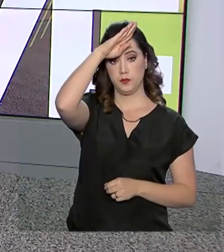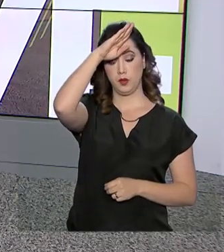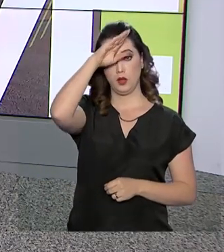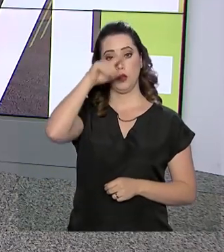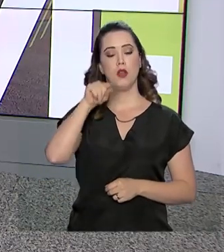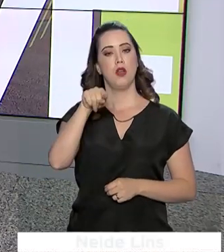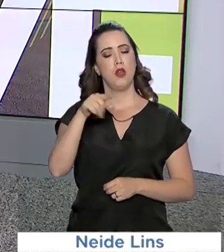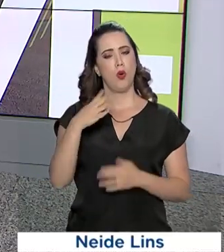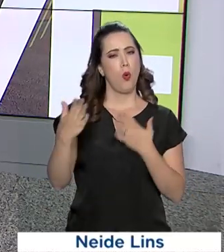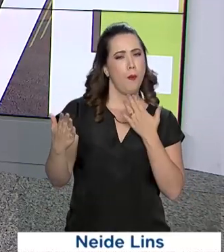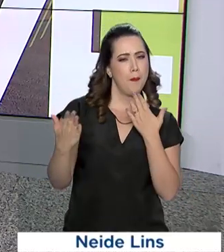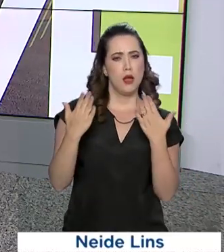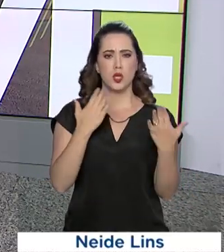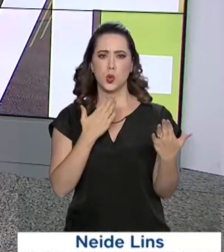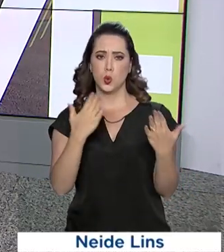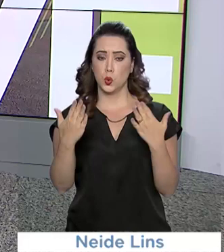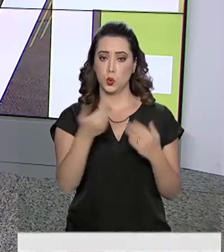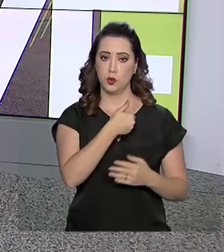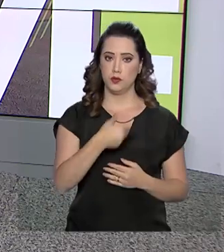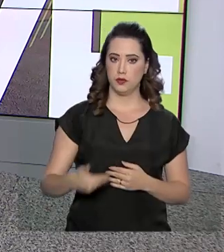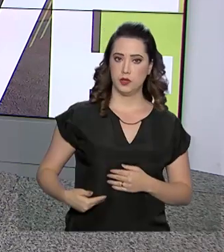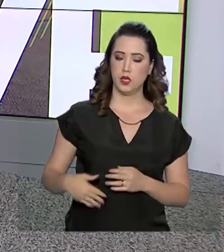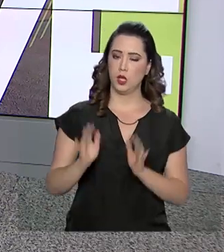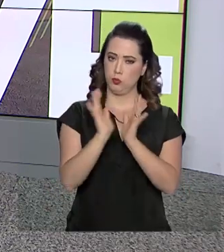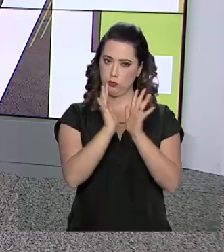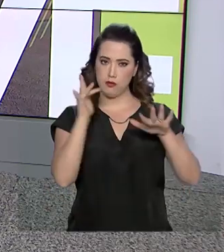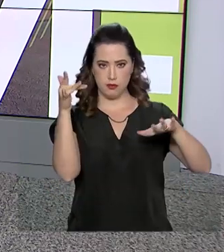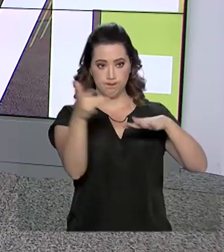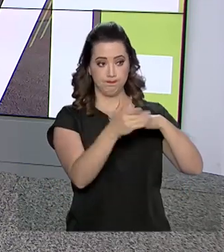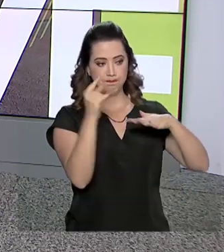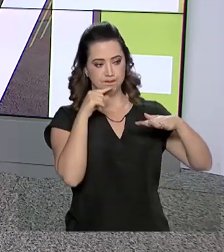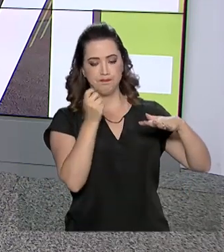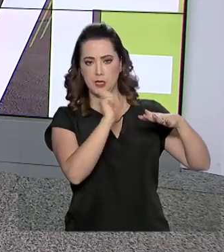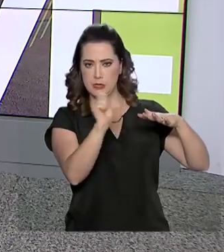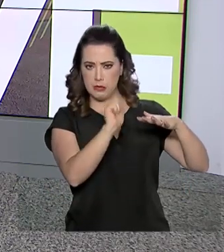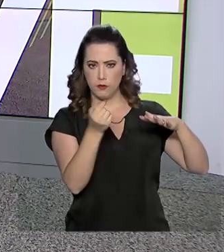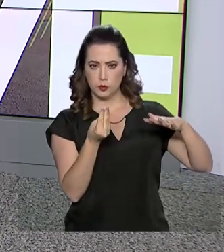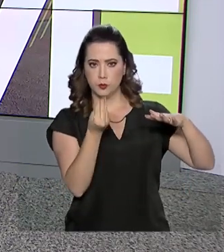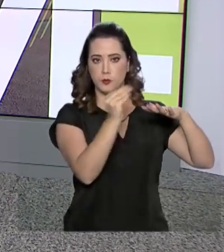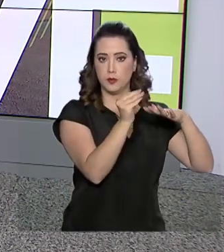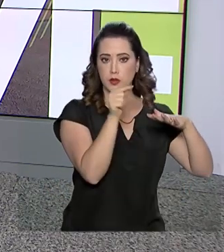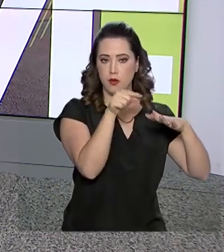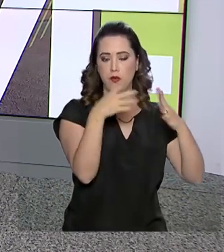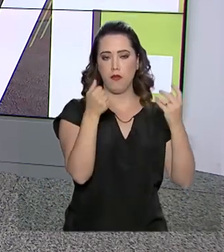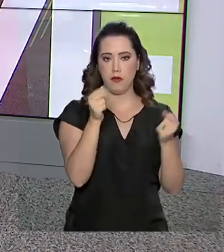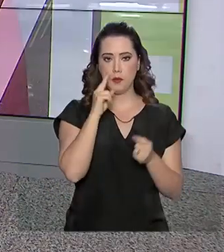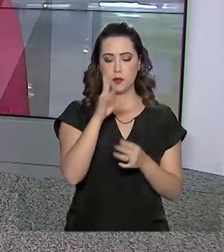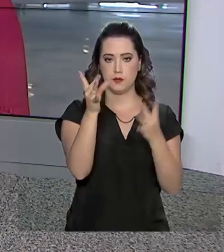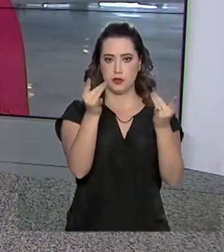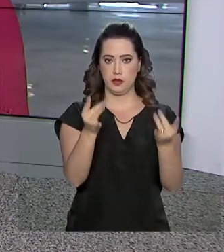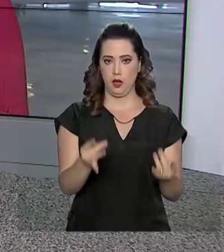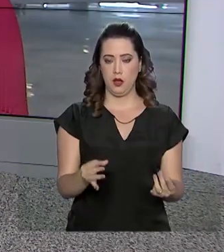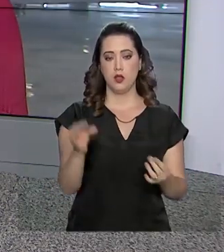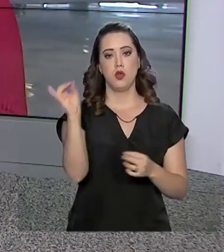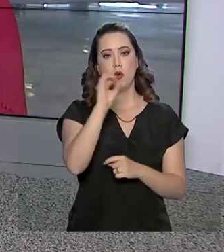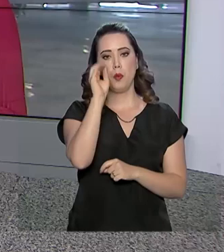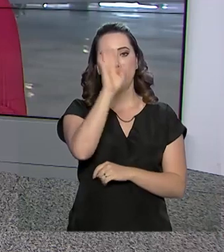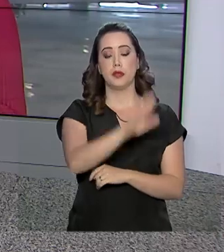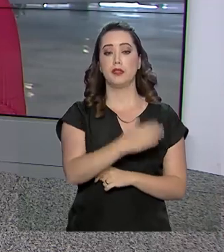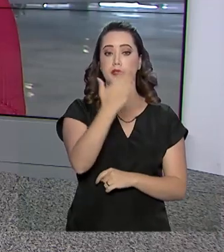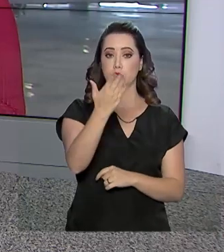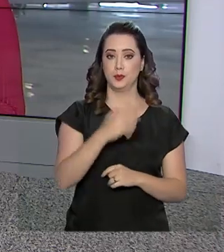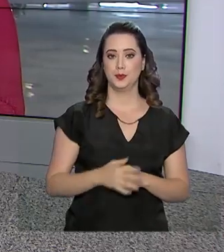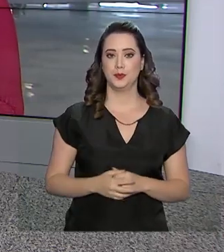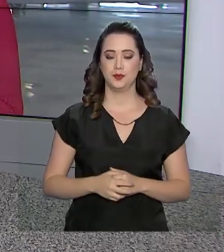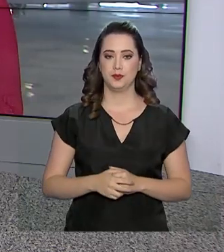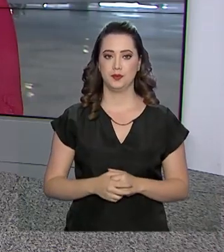fez um pequeno balanço do seu governo pelas redes sociais. A repórter Gabriela Noranha tem mais detalhes. Boa tarde, Gabi.